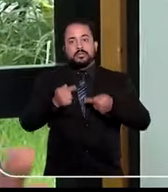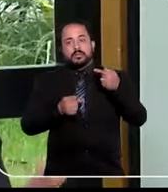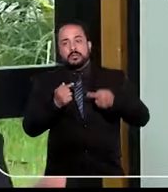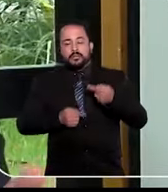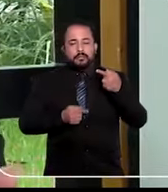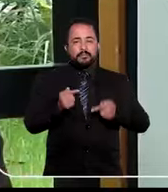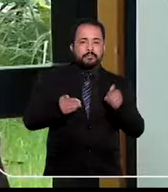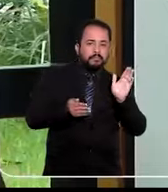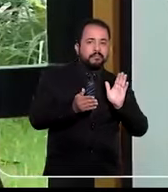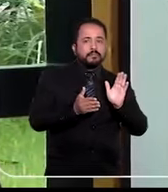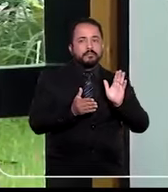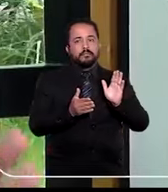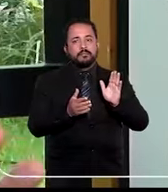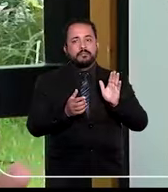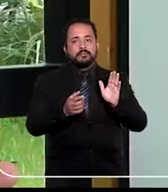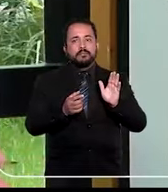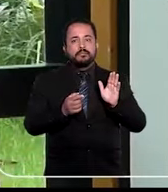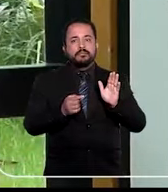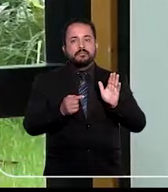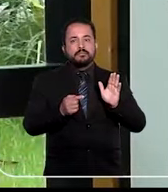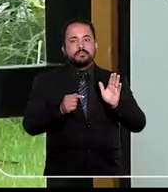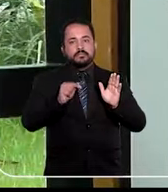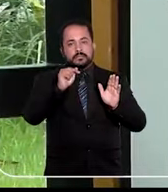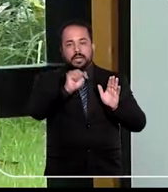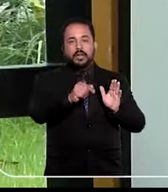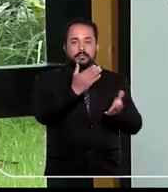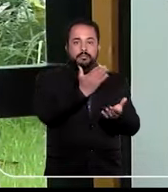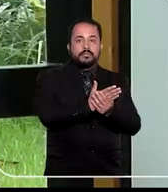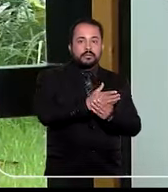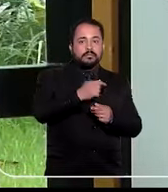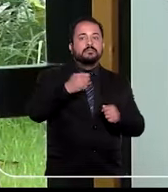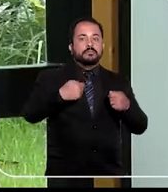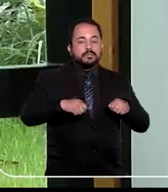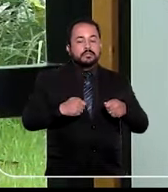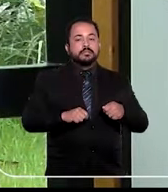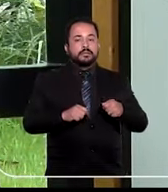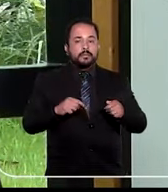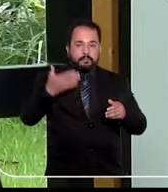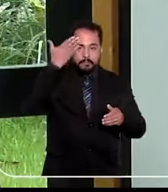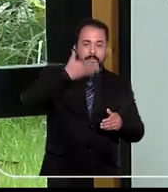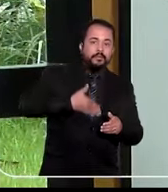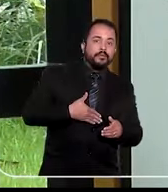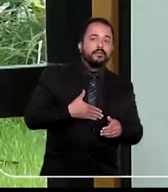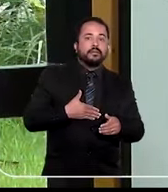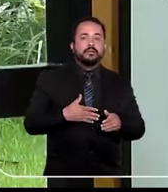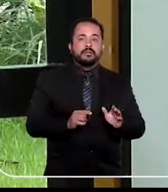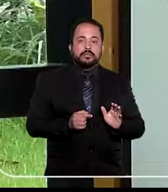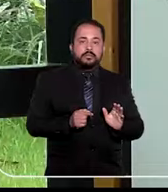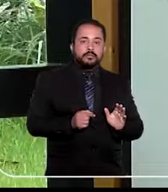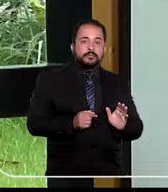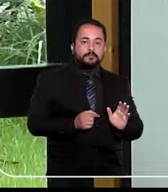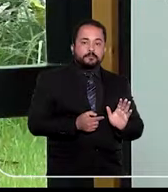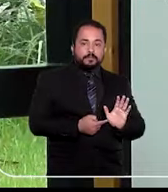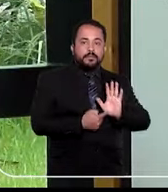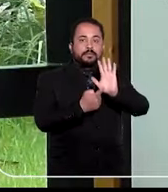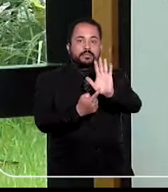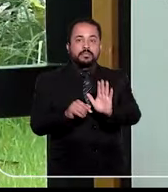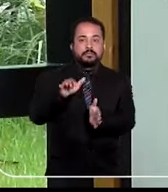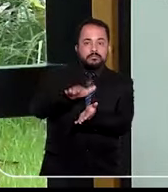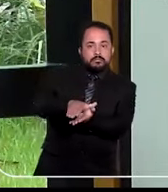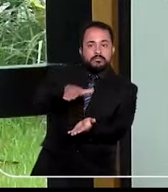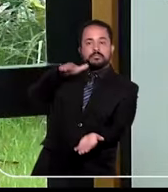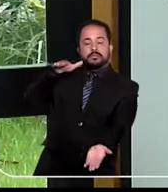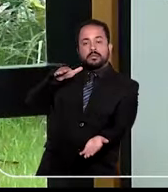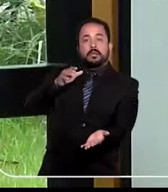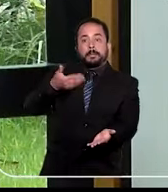você discute isso numa apelação. Por exemplo, você já tem que ter uma prova pré-constituída que você